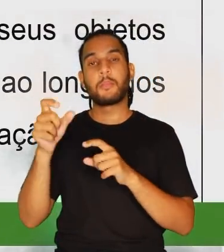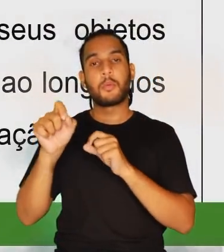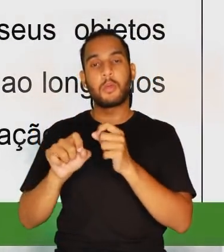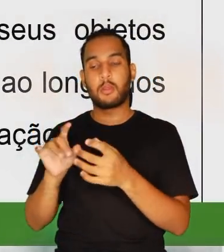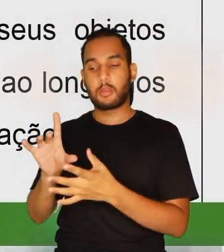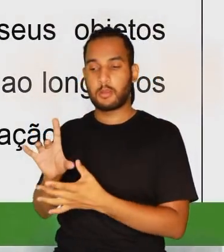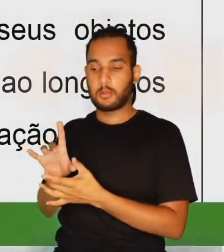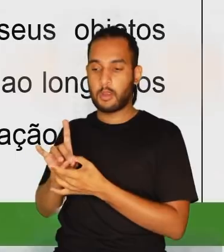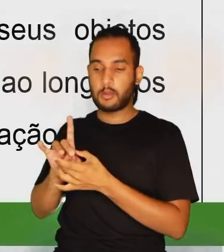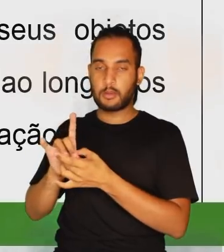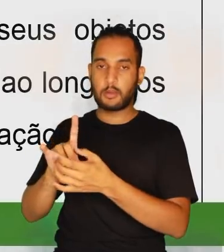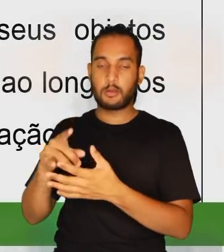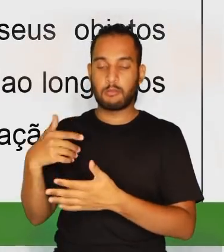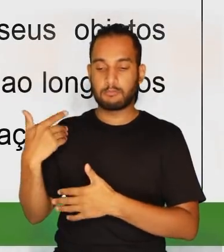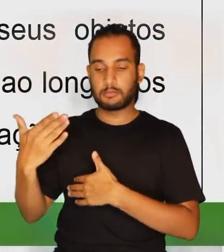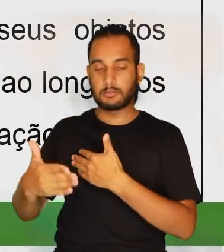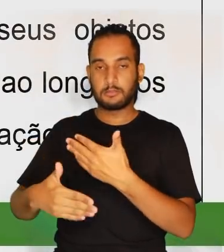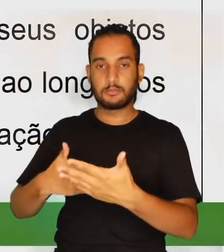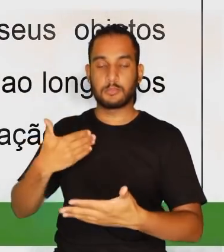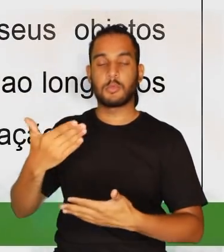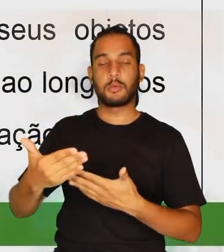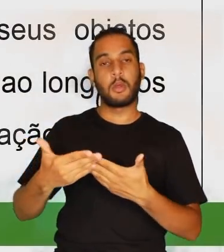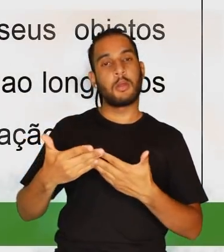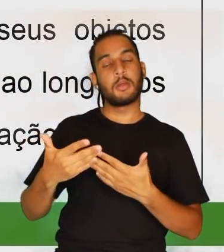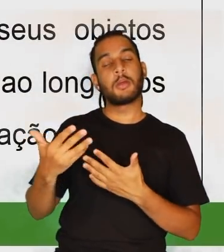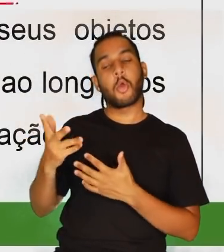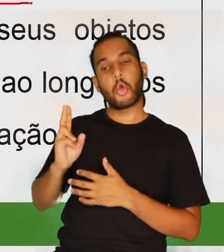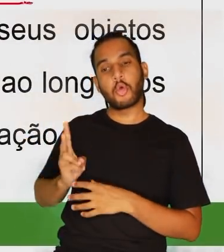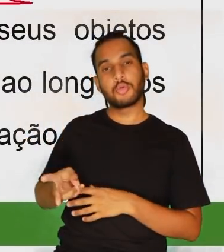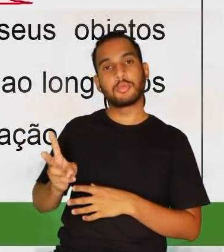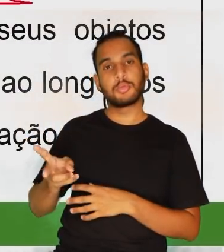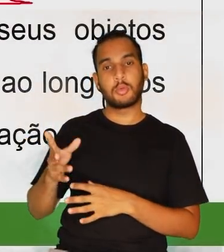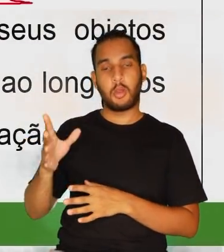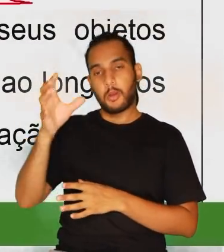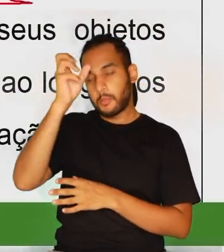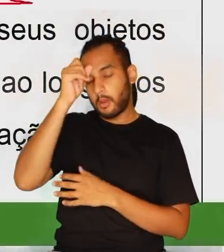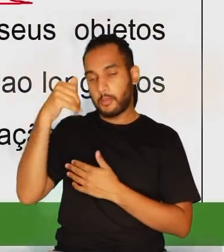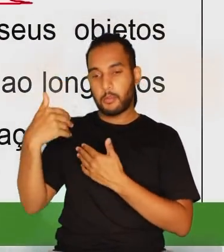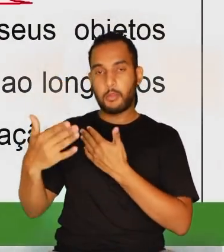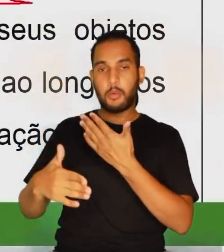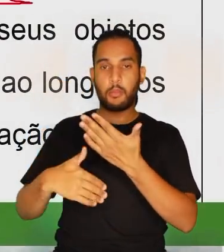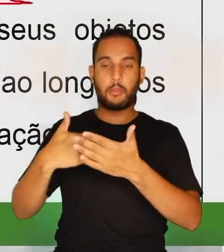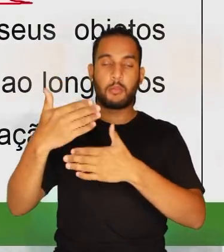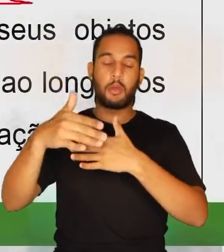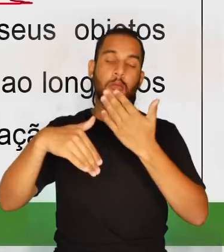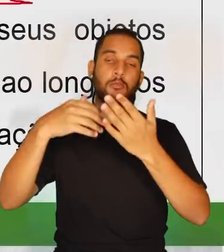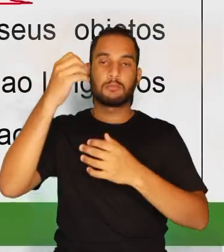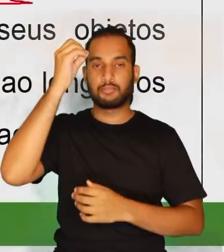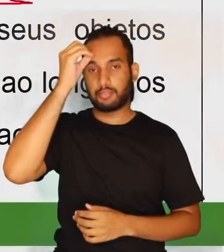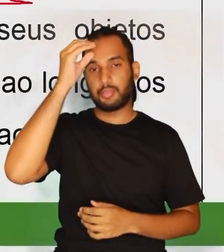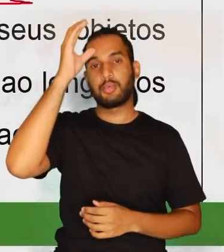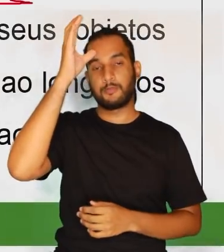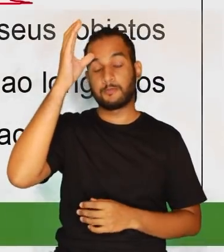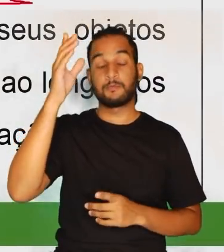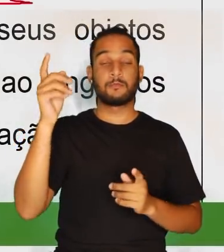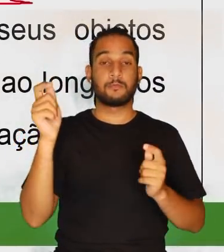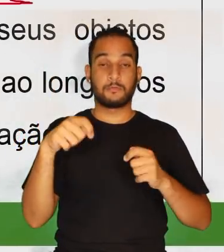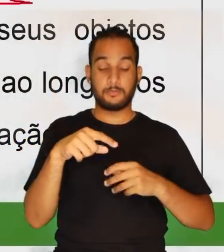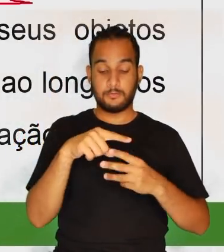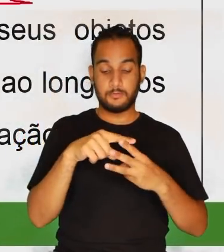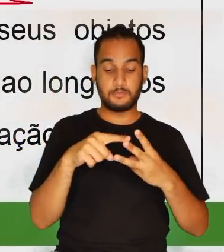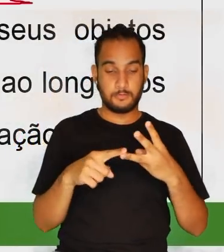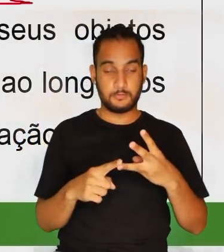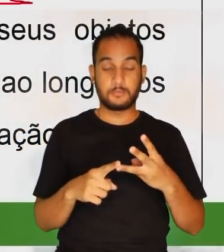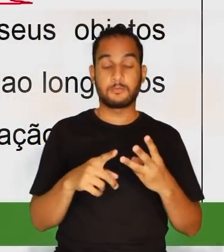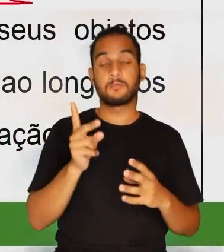continuidade. Essa continuidade, focada, então, na aprendizagem. De modo que as